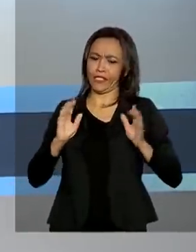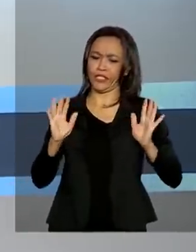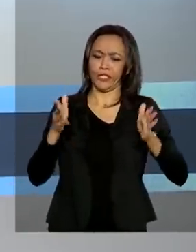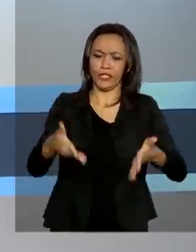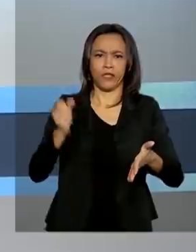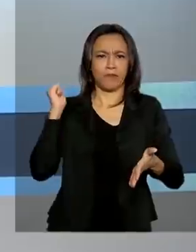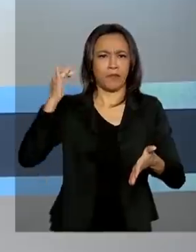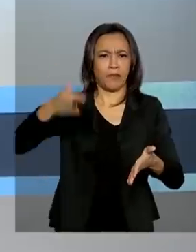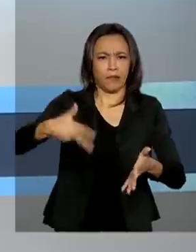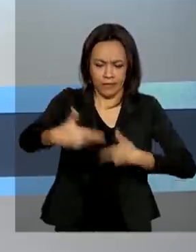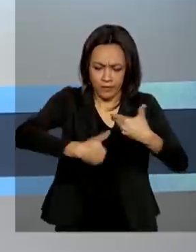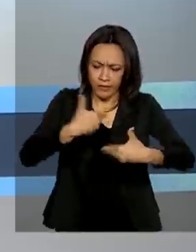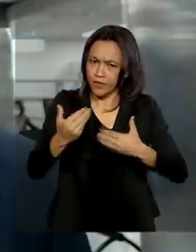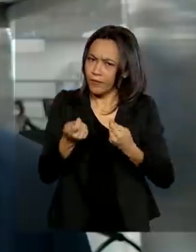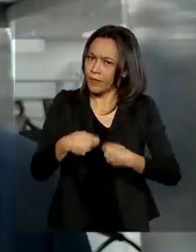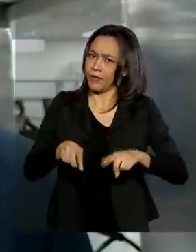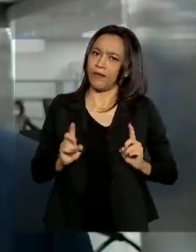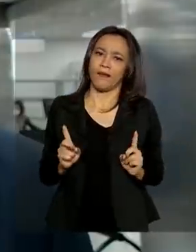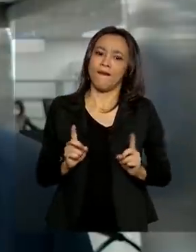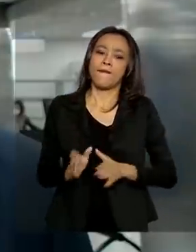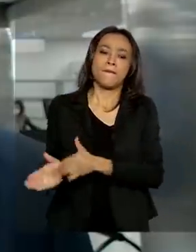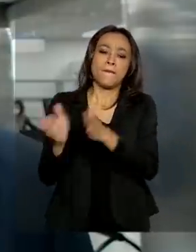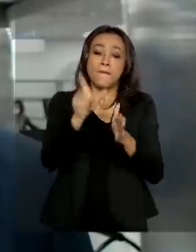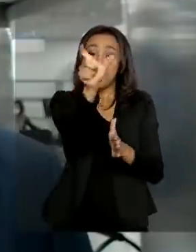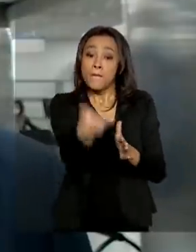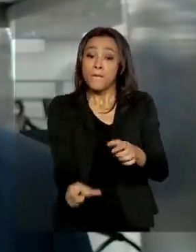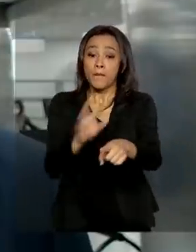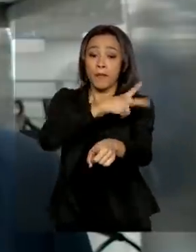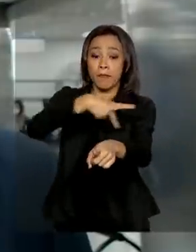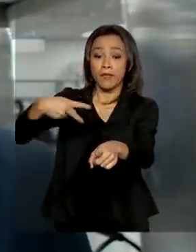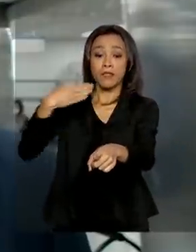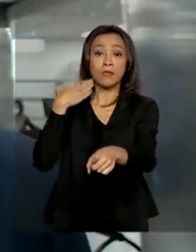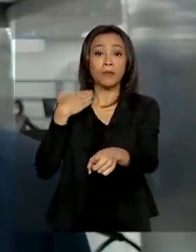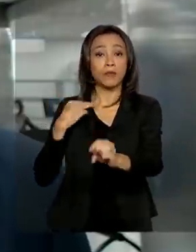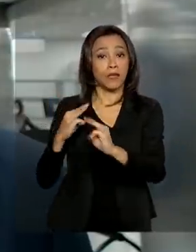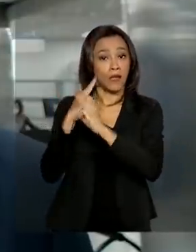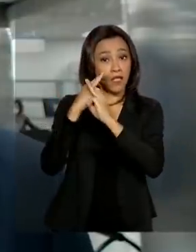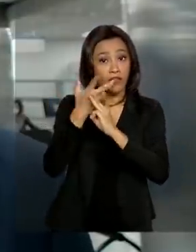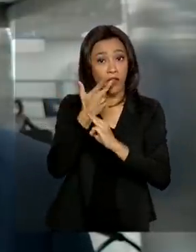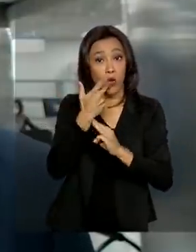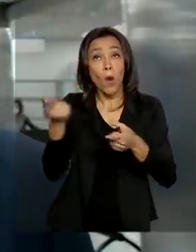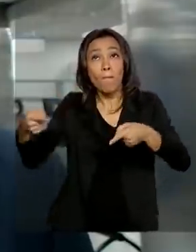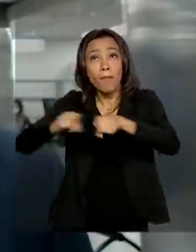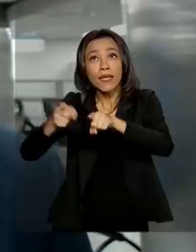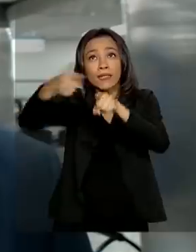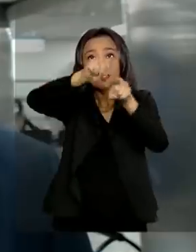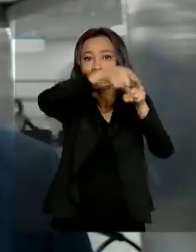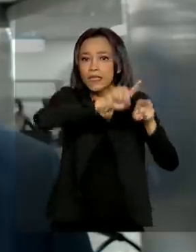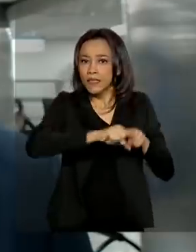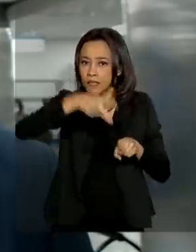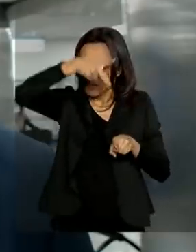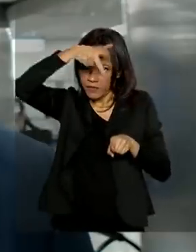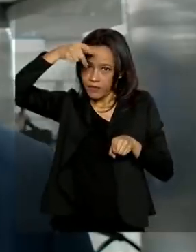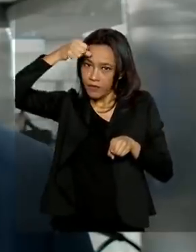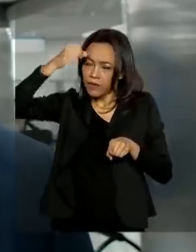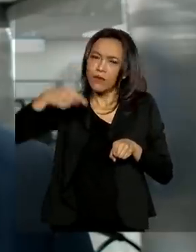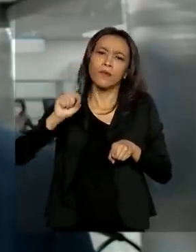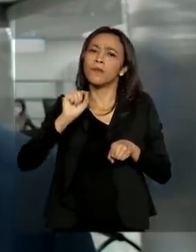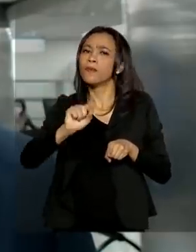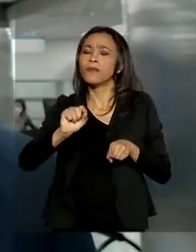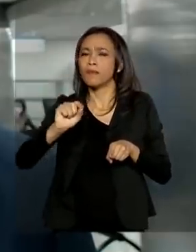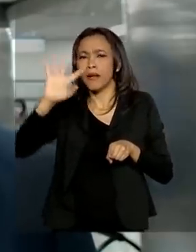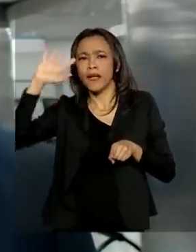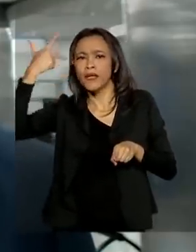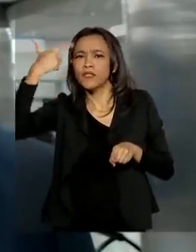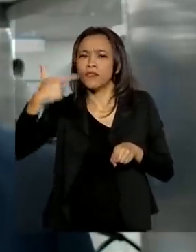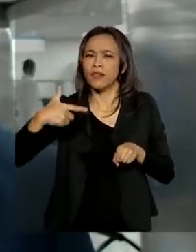ser atendido. De acordo com o presidente do banco, foram firmadas parcerias com prefeituras, solucionada a parte